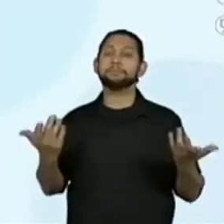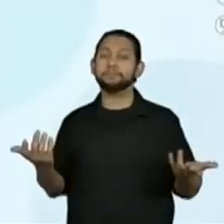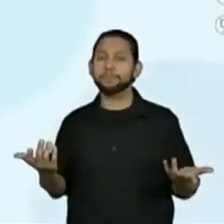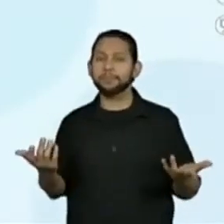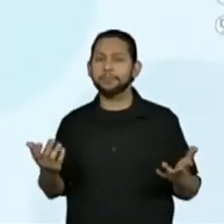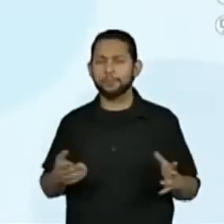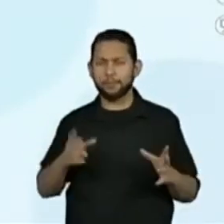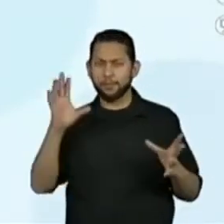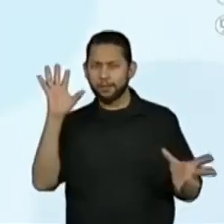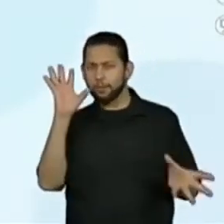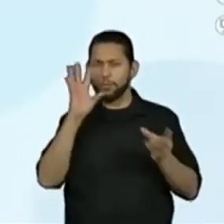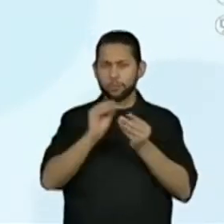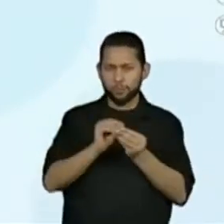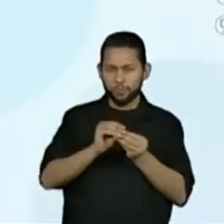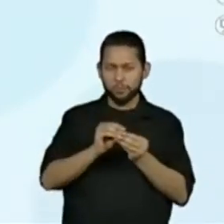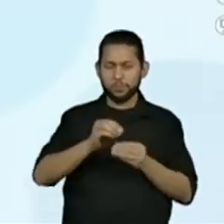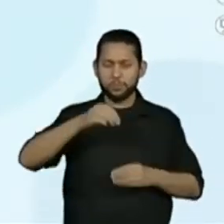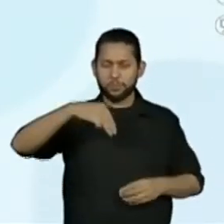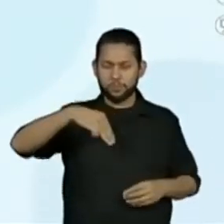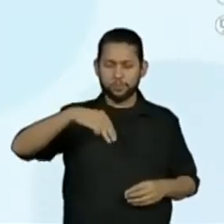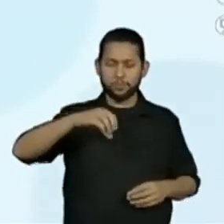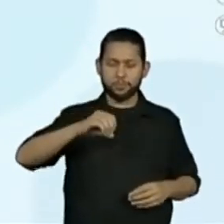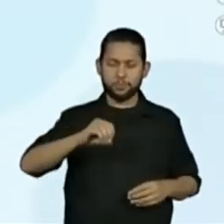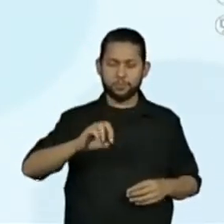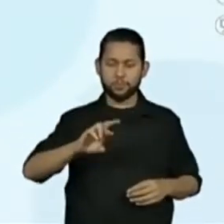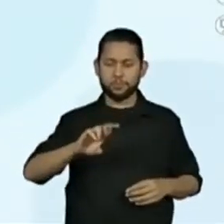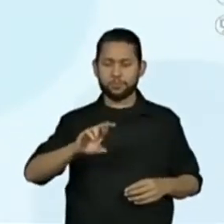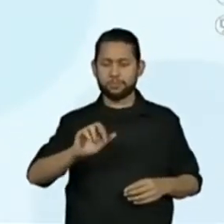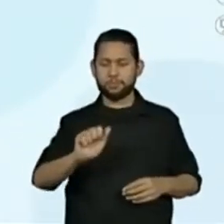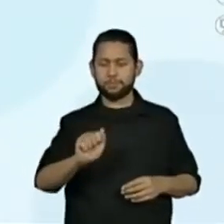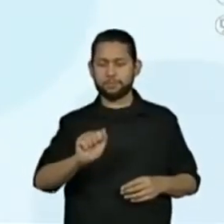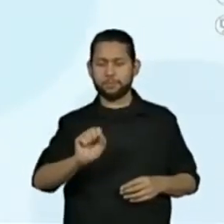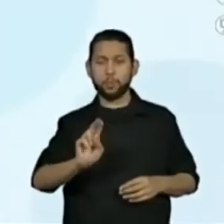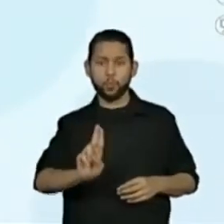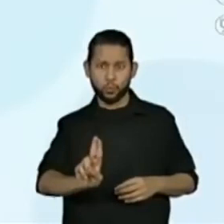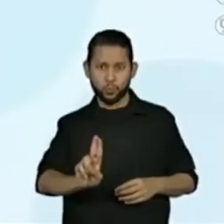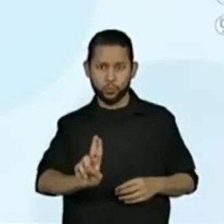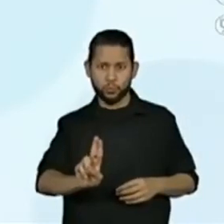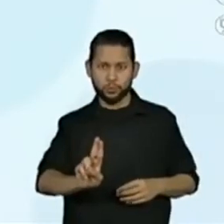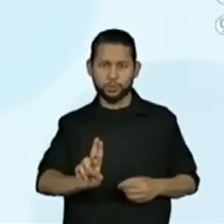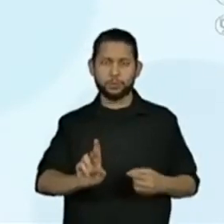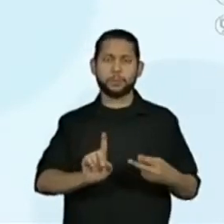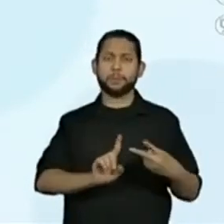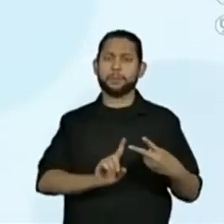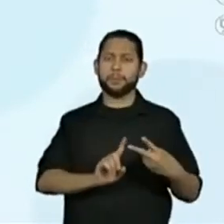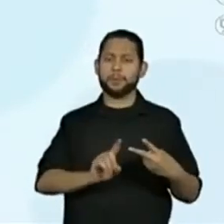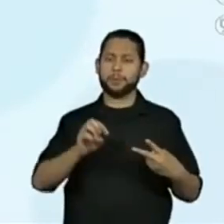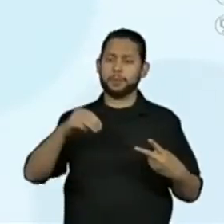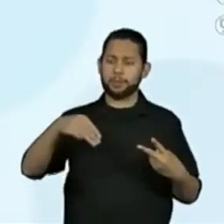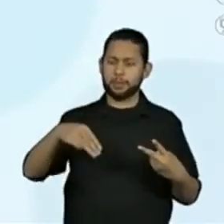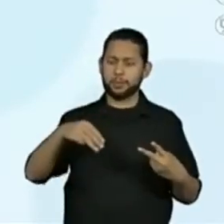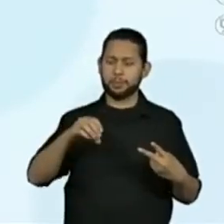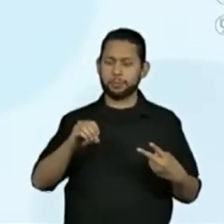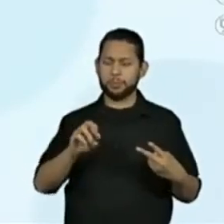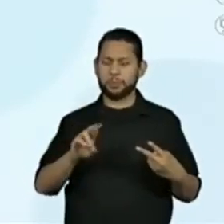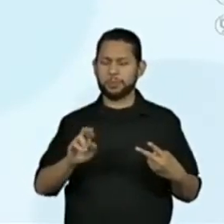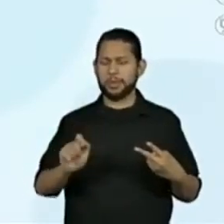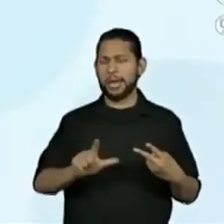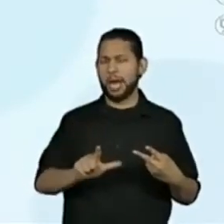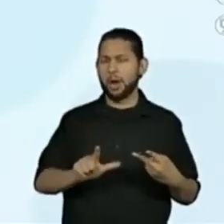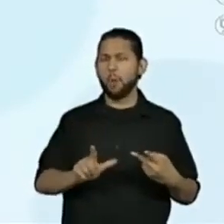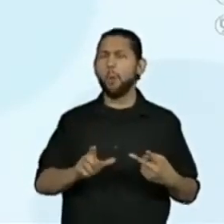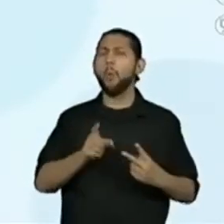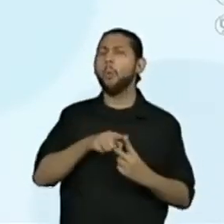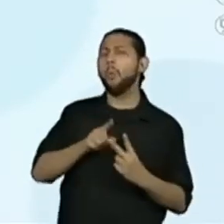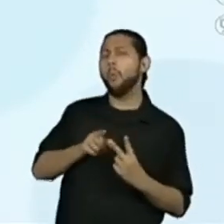seria a moral? A moral é um substantivo. Logo, poderia terminar com L